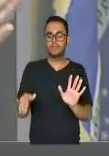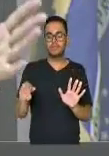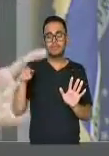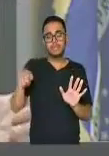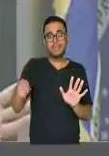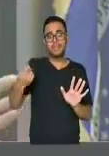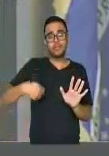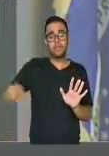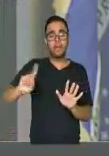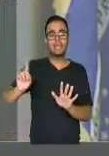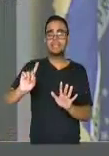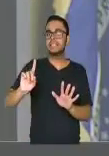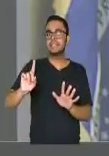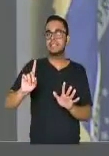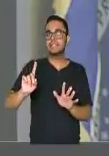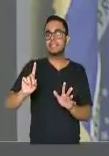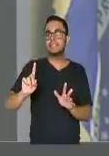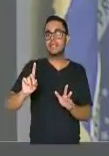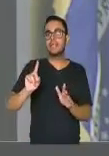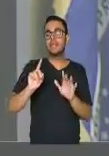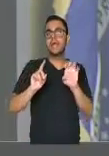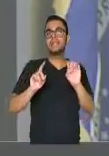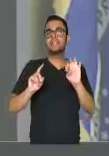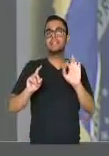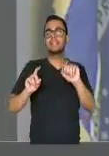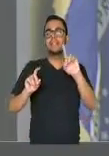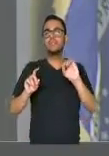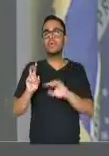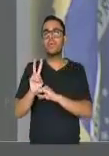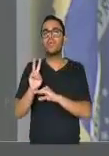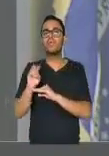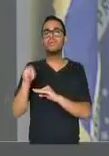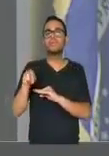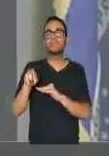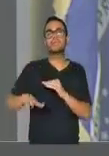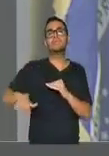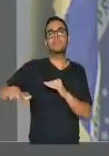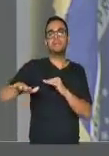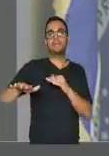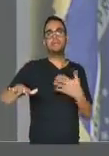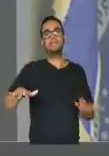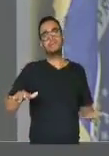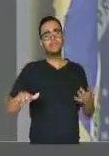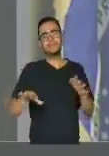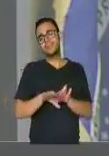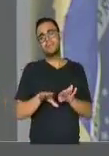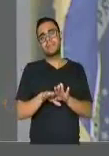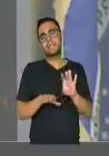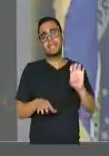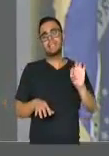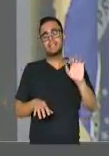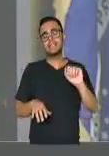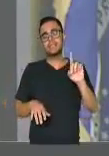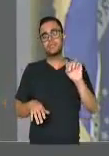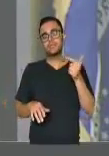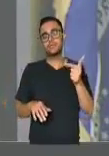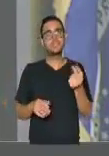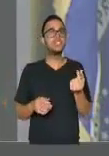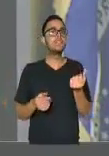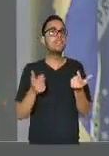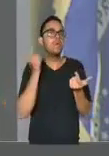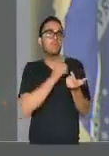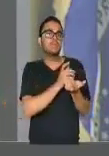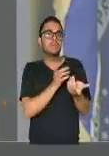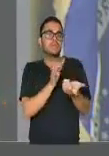mais a necessidade do Estado cuidar dessa área. E o Estado não tem mais recursos para investir nessa